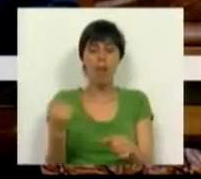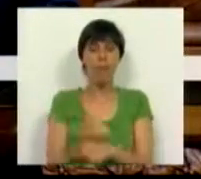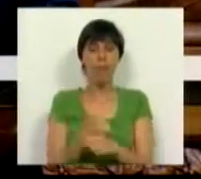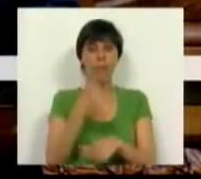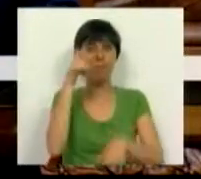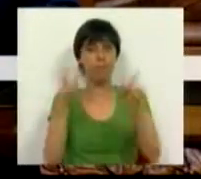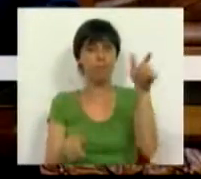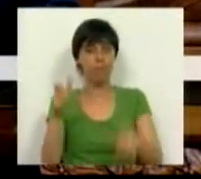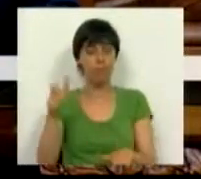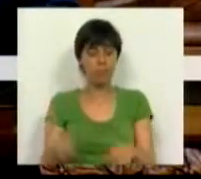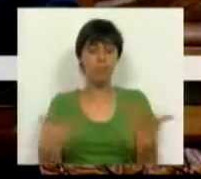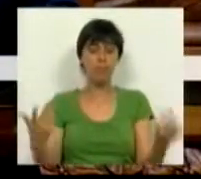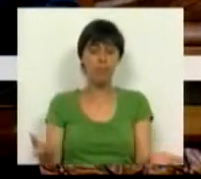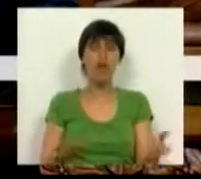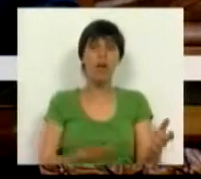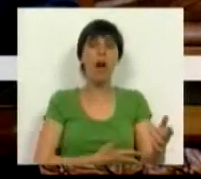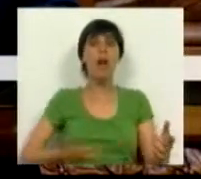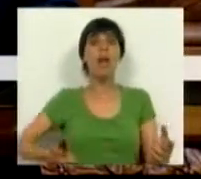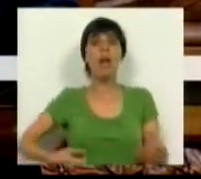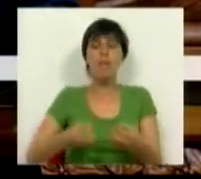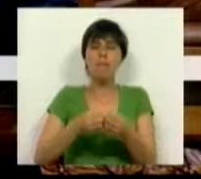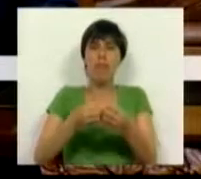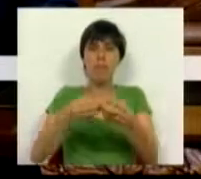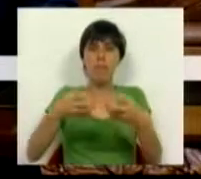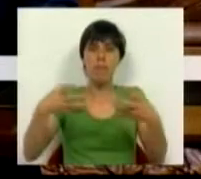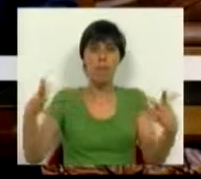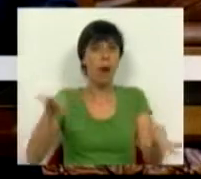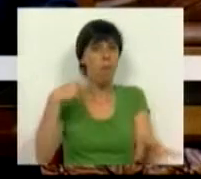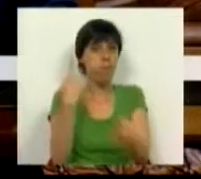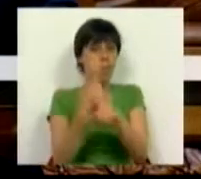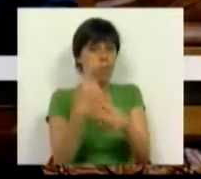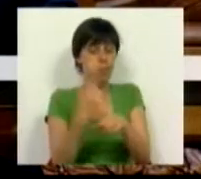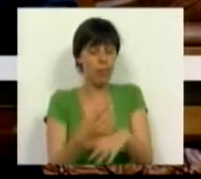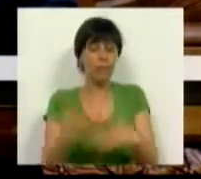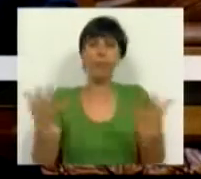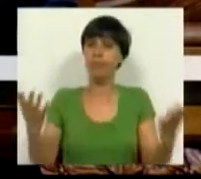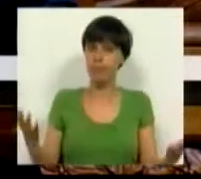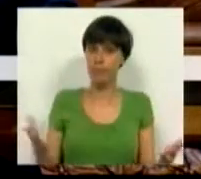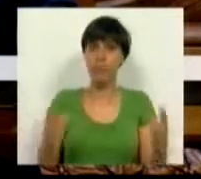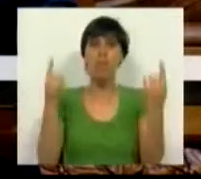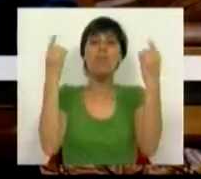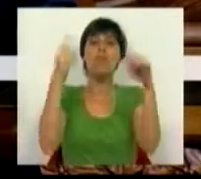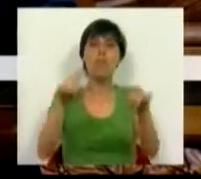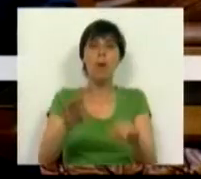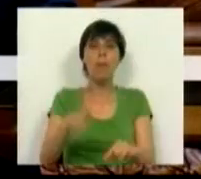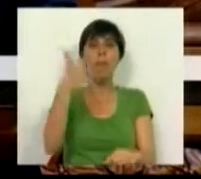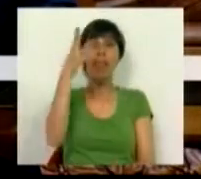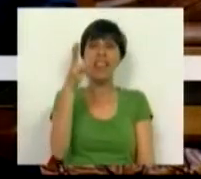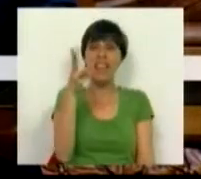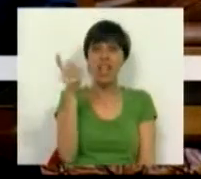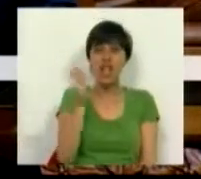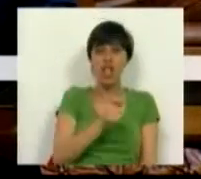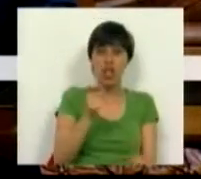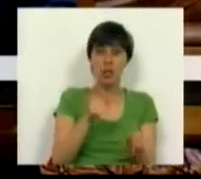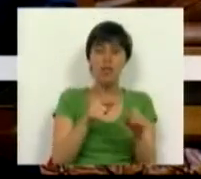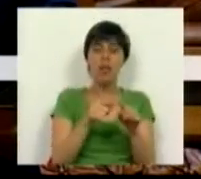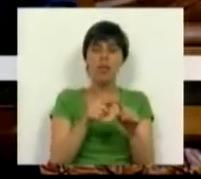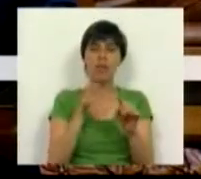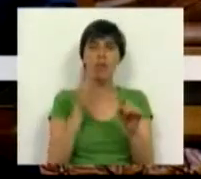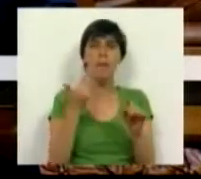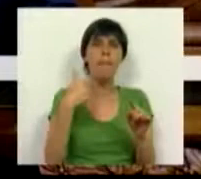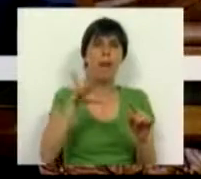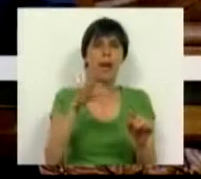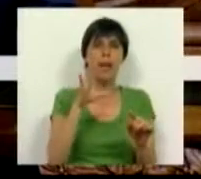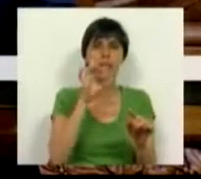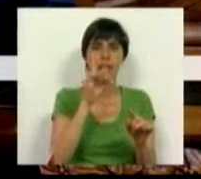trabalho. O aumento dos desempregados também, sendo que só no primeiro trimestre conta com